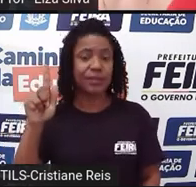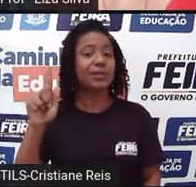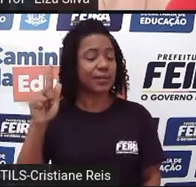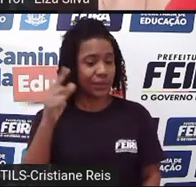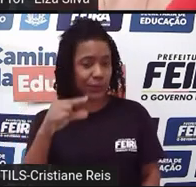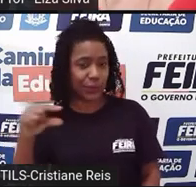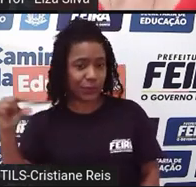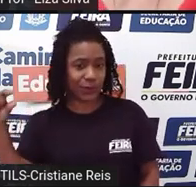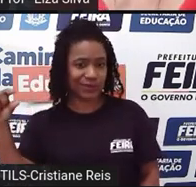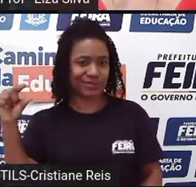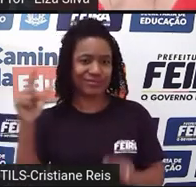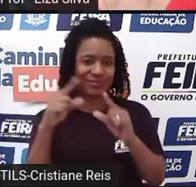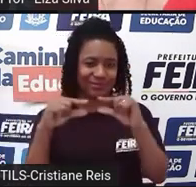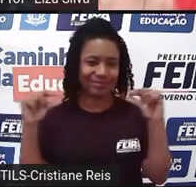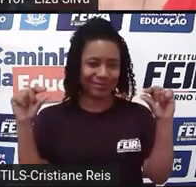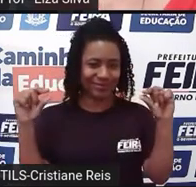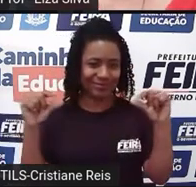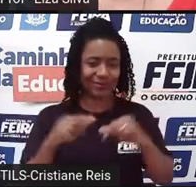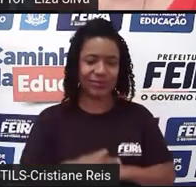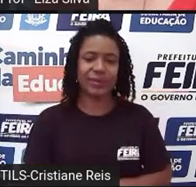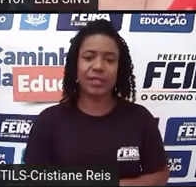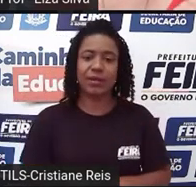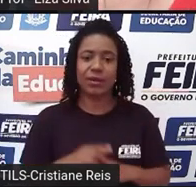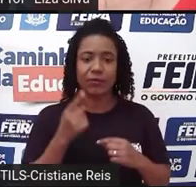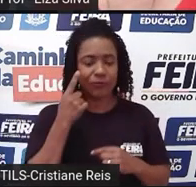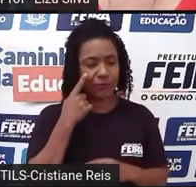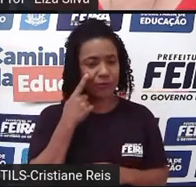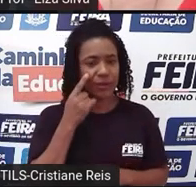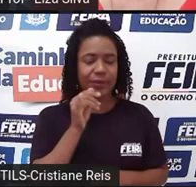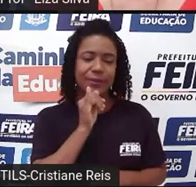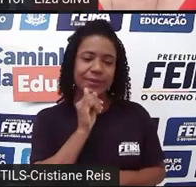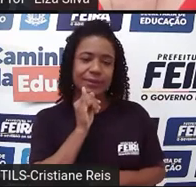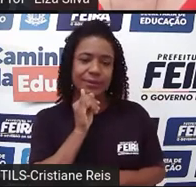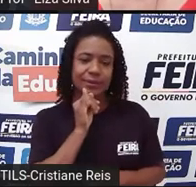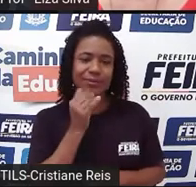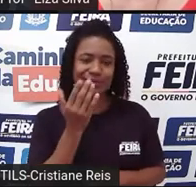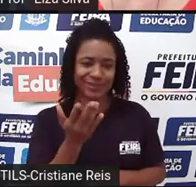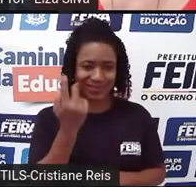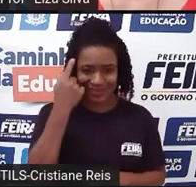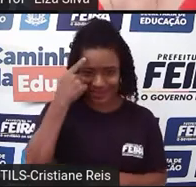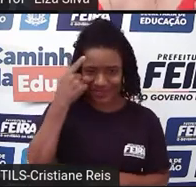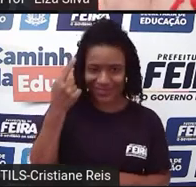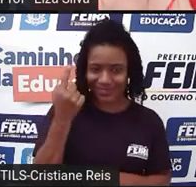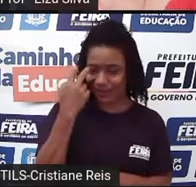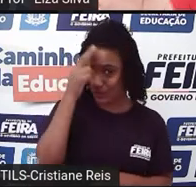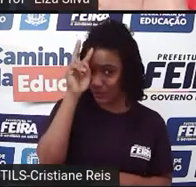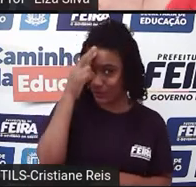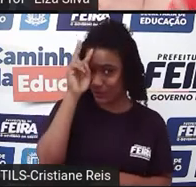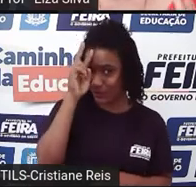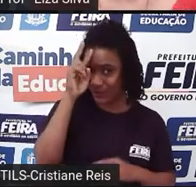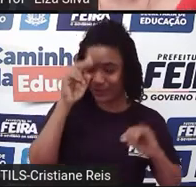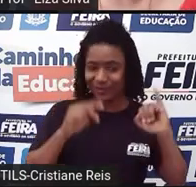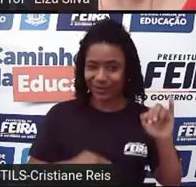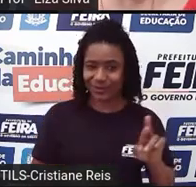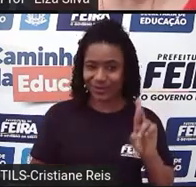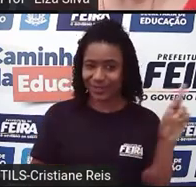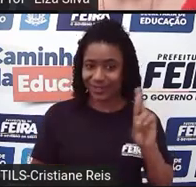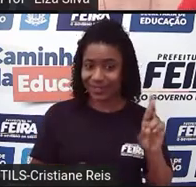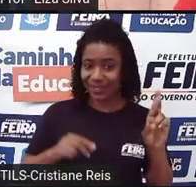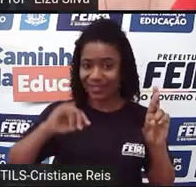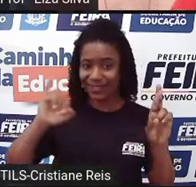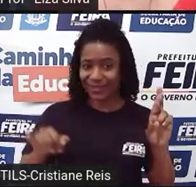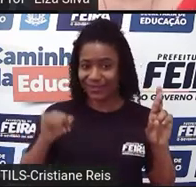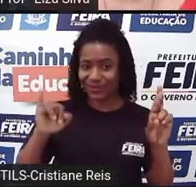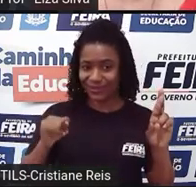Então, eu trago para vocês aqui um exemplo da história de Romeu e Julieta Só que eu estou dando um novo